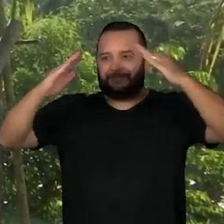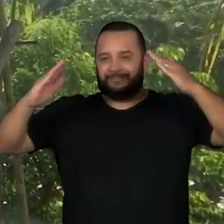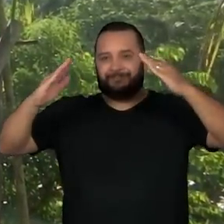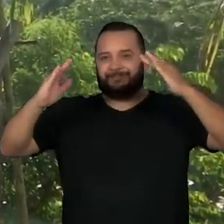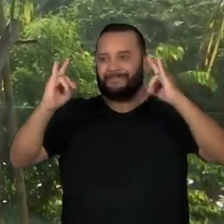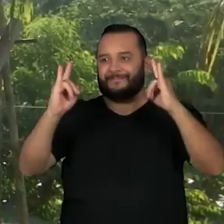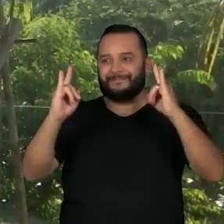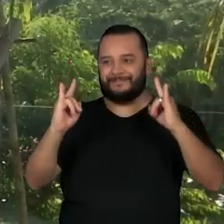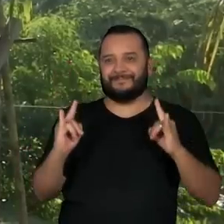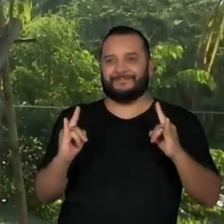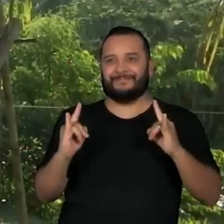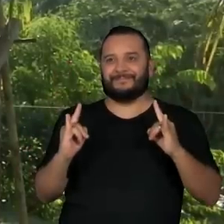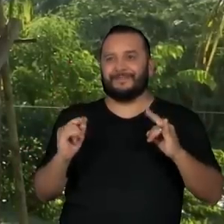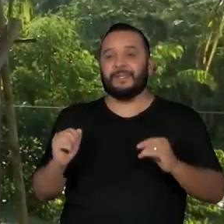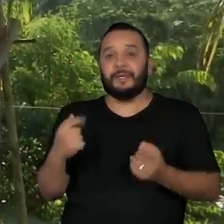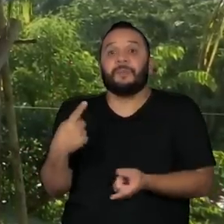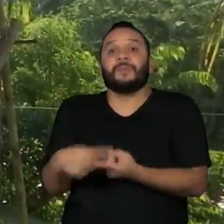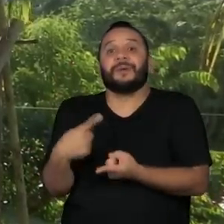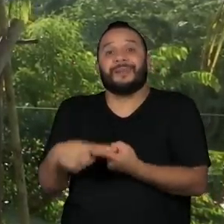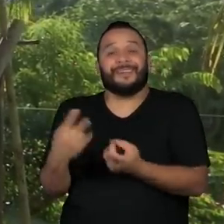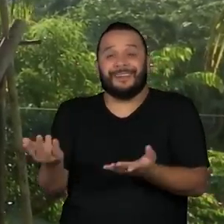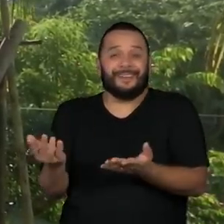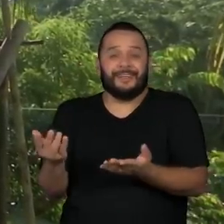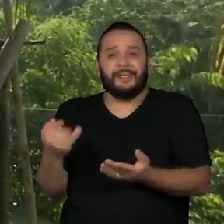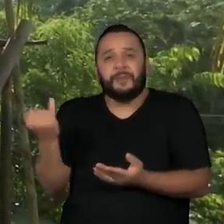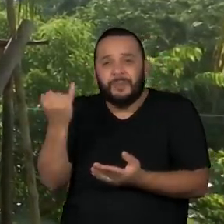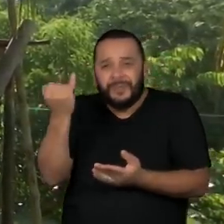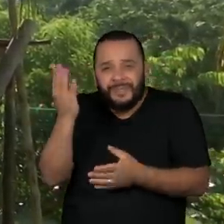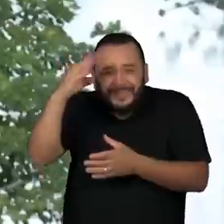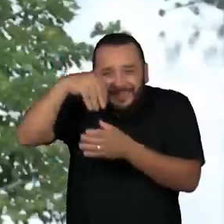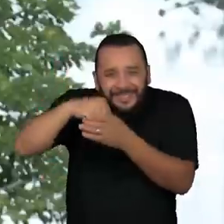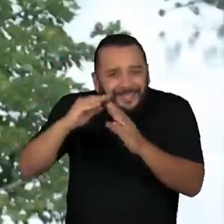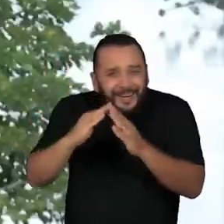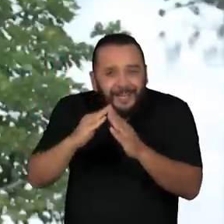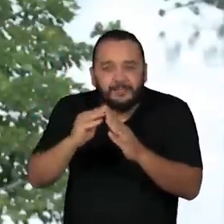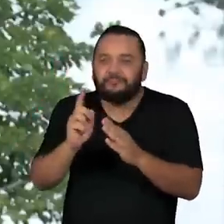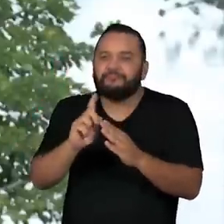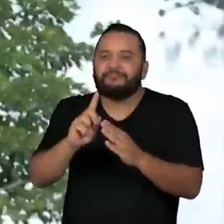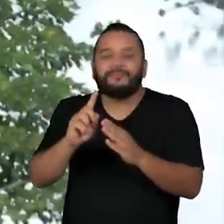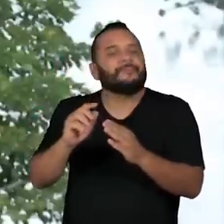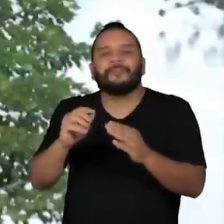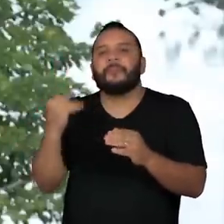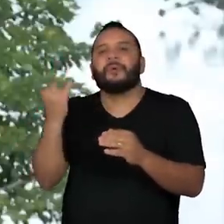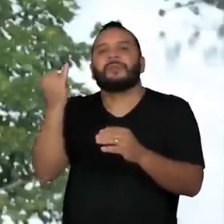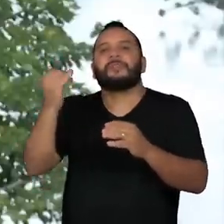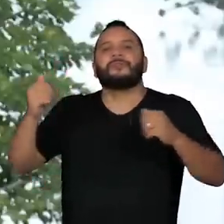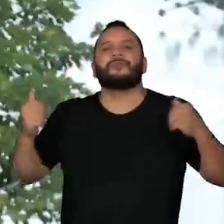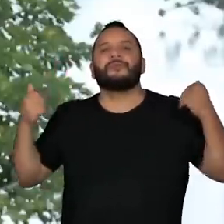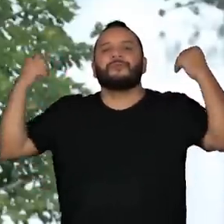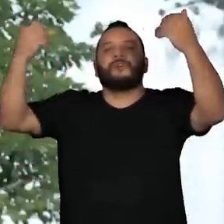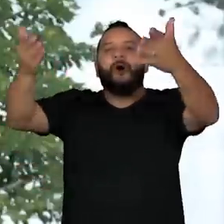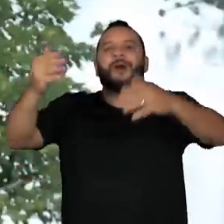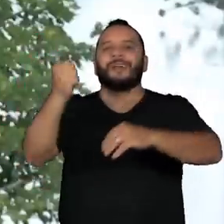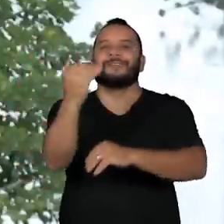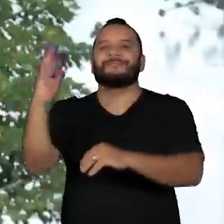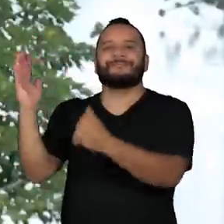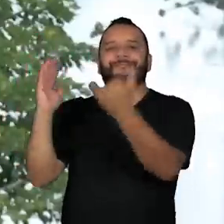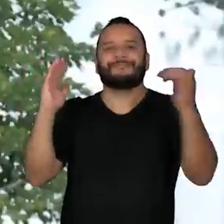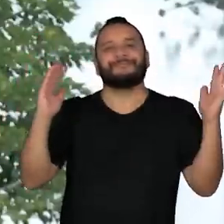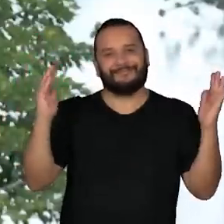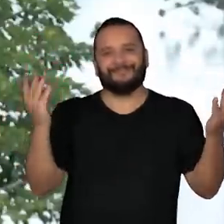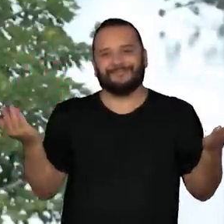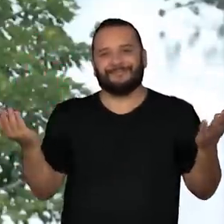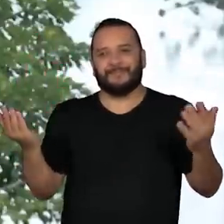dentro de casa e sim do lado de fora. A gente faz tudo para não ter um monte de coisa.